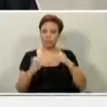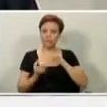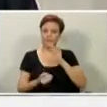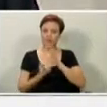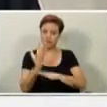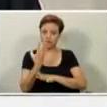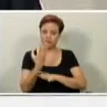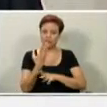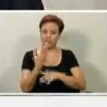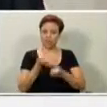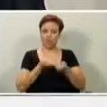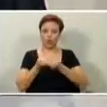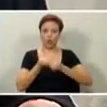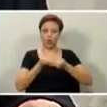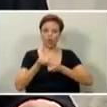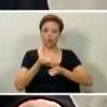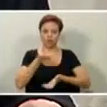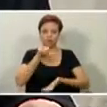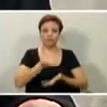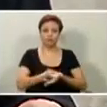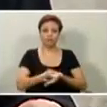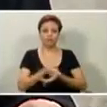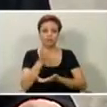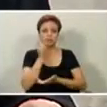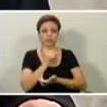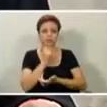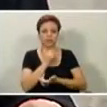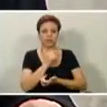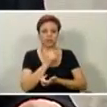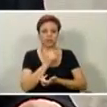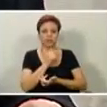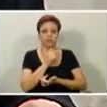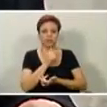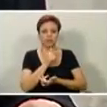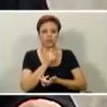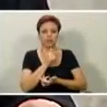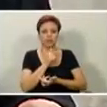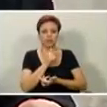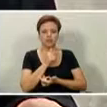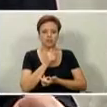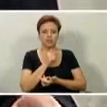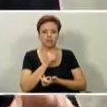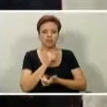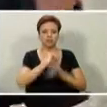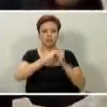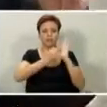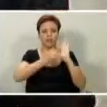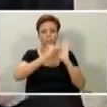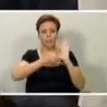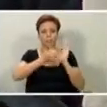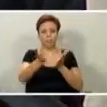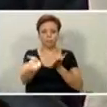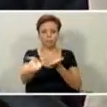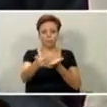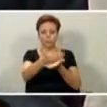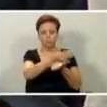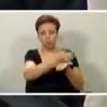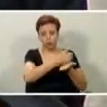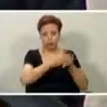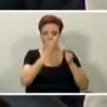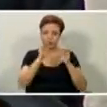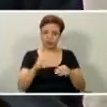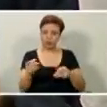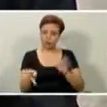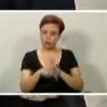rigorosos para a gente pegar e conseguir recolher os tributos que estão aí na dívida pública.